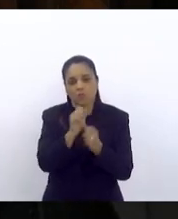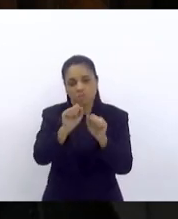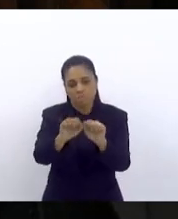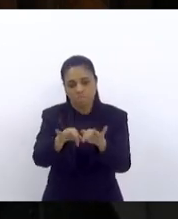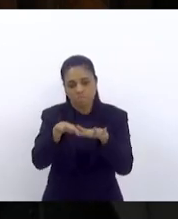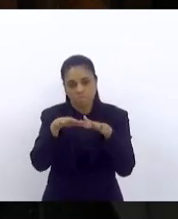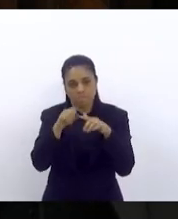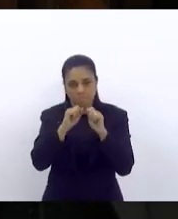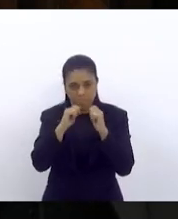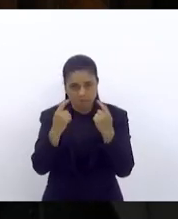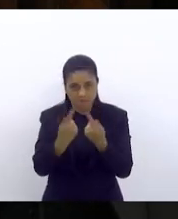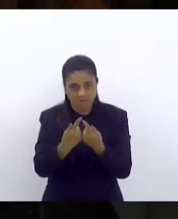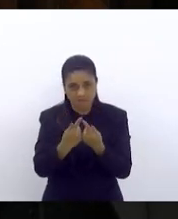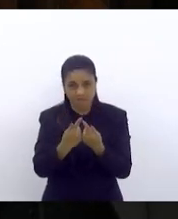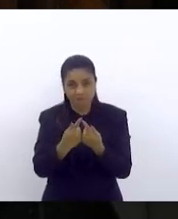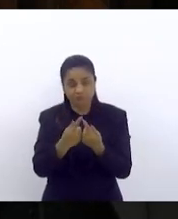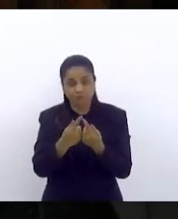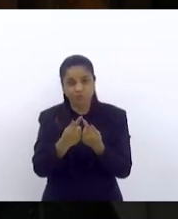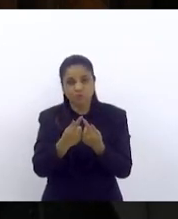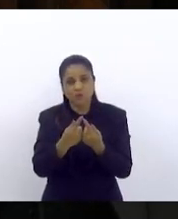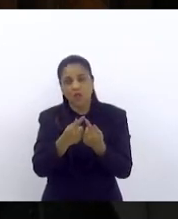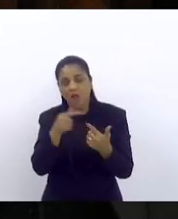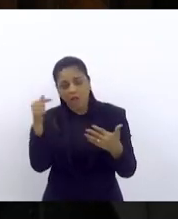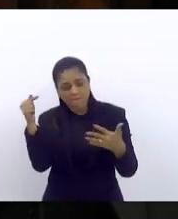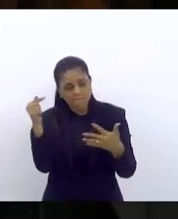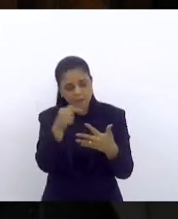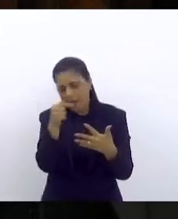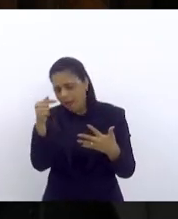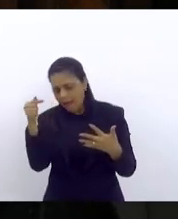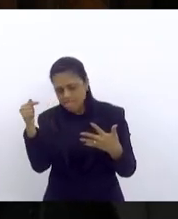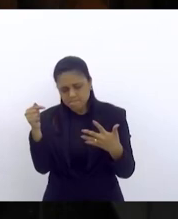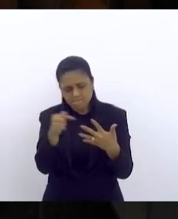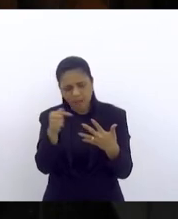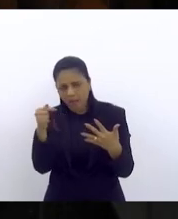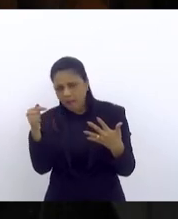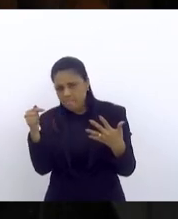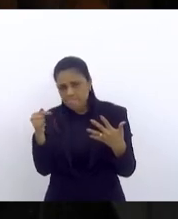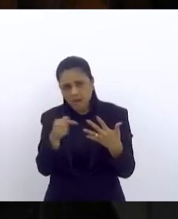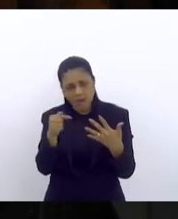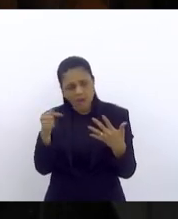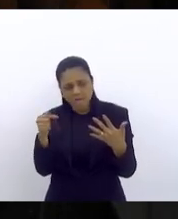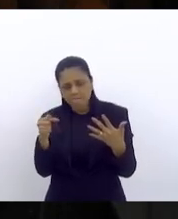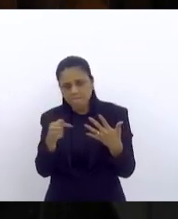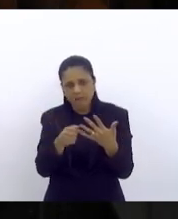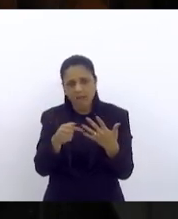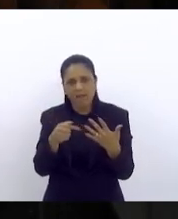apontando uma série de deficiências